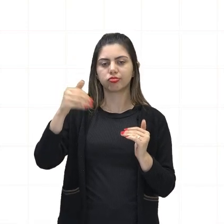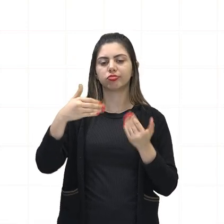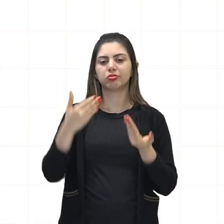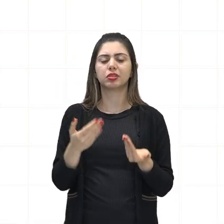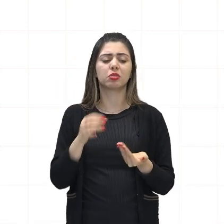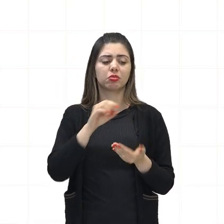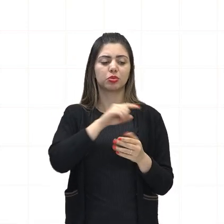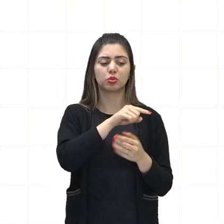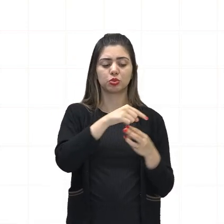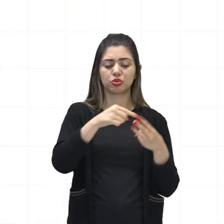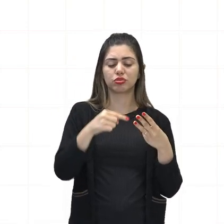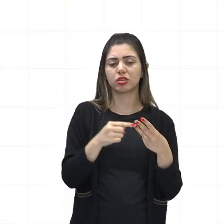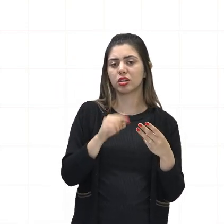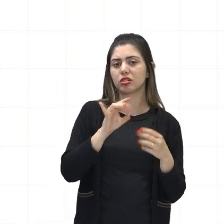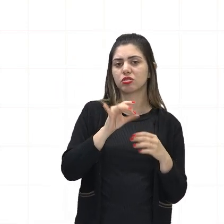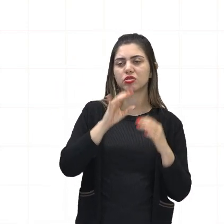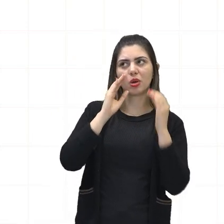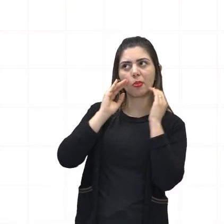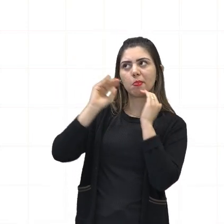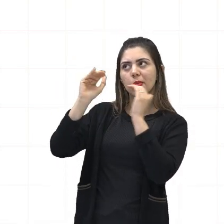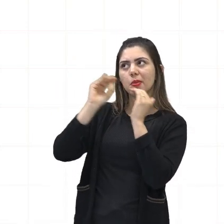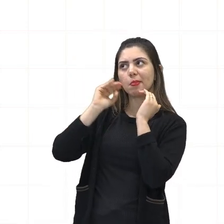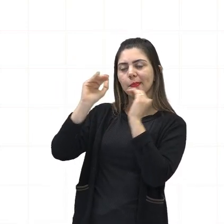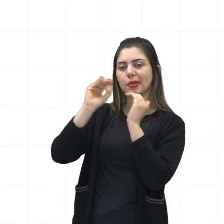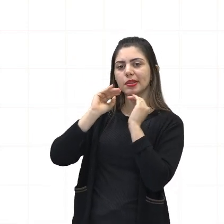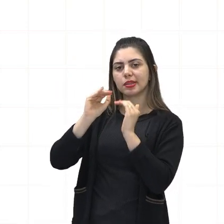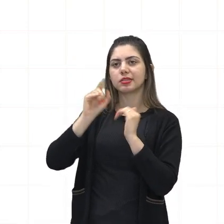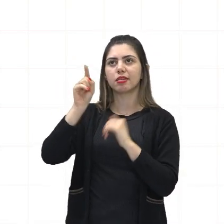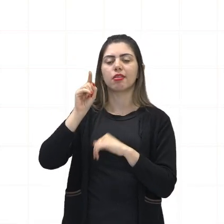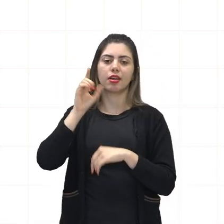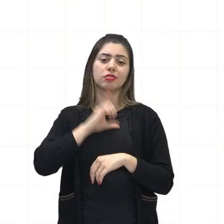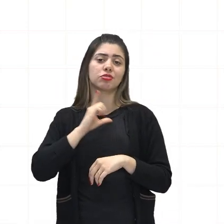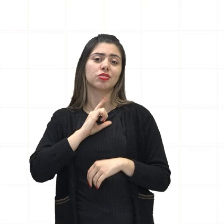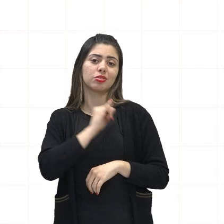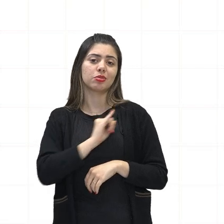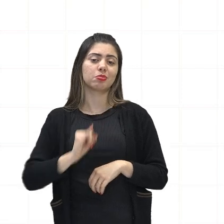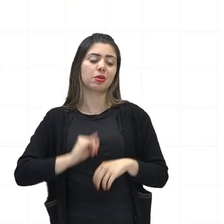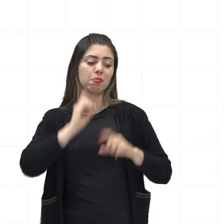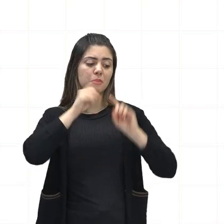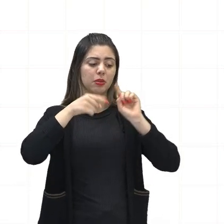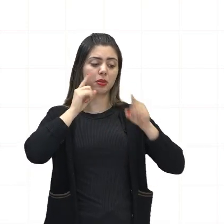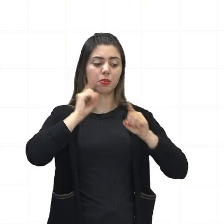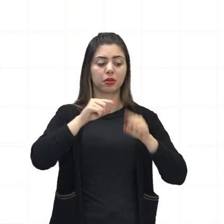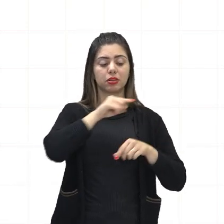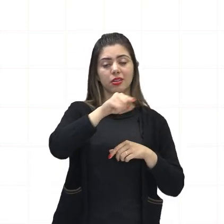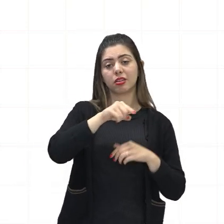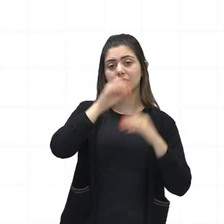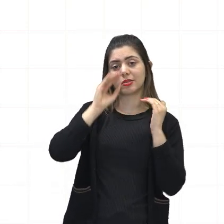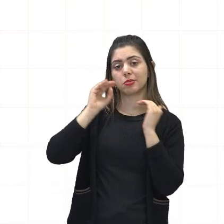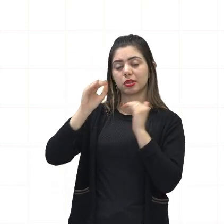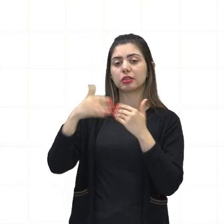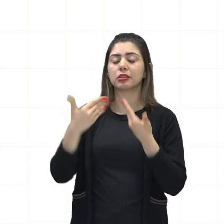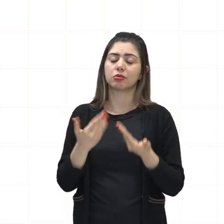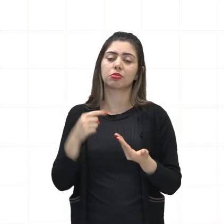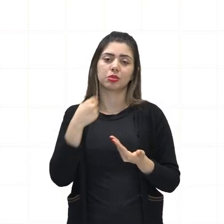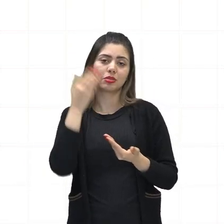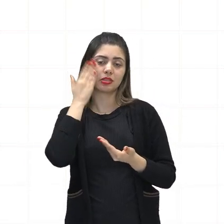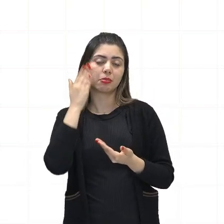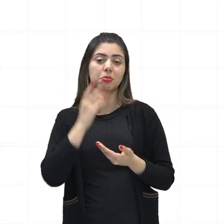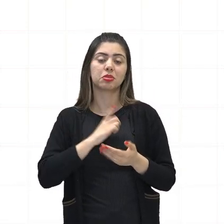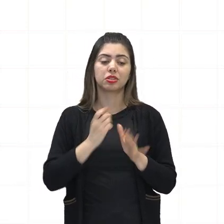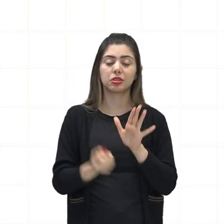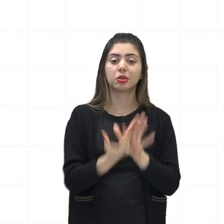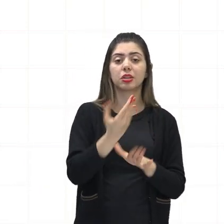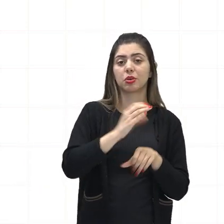apenas ali para fazer valer os mandos e desmandos de quem? Do imperador. Então, por mais que nós tivéssemos, nesse momento, uma